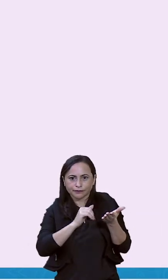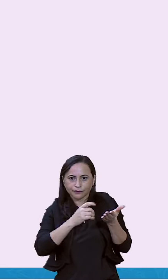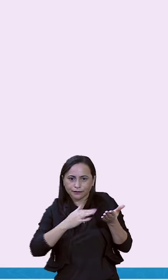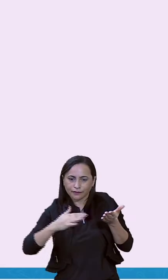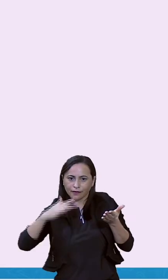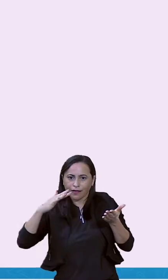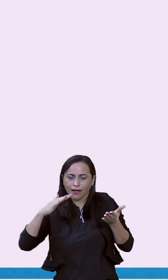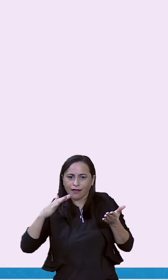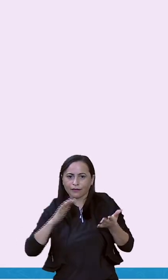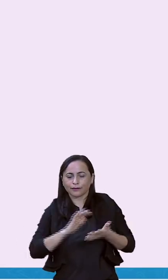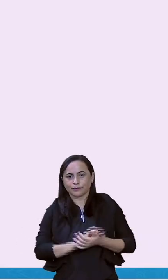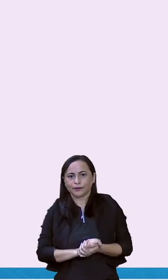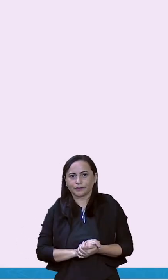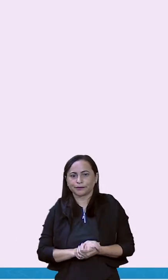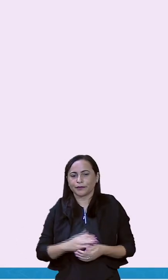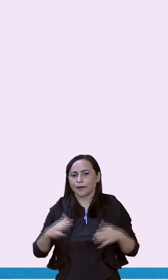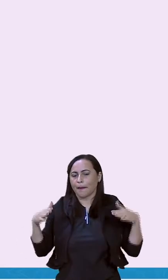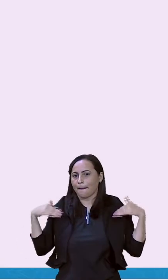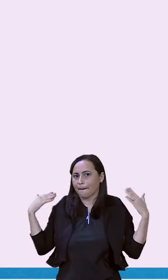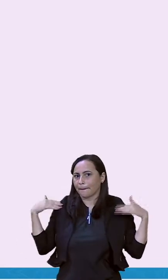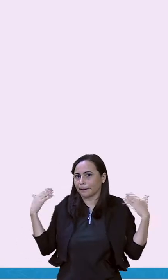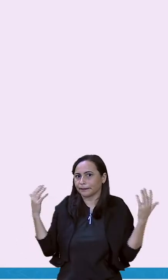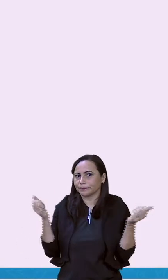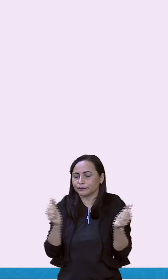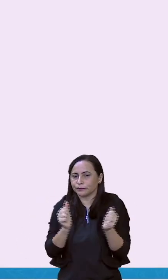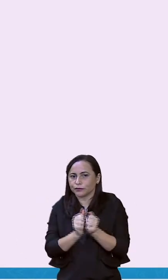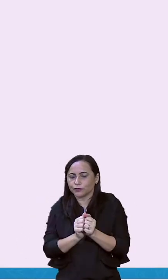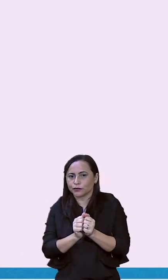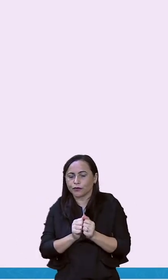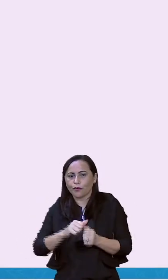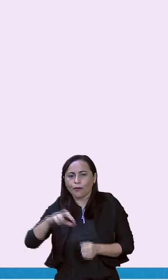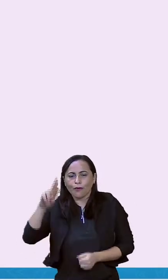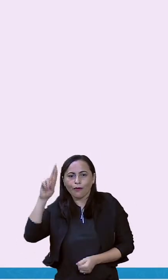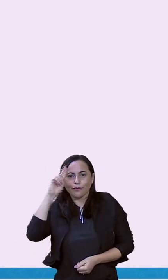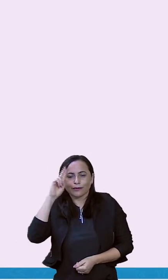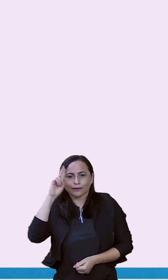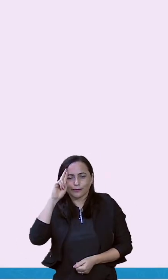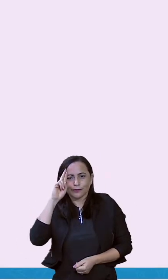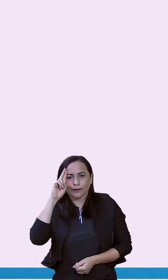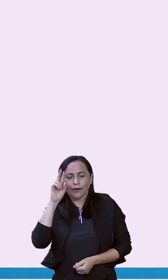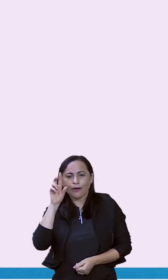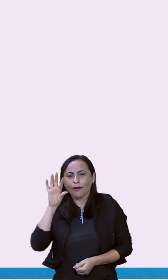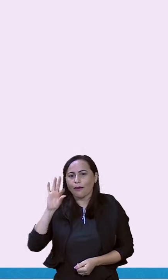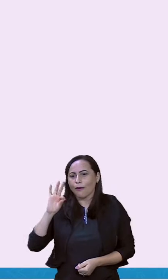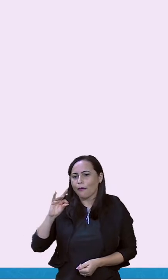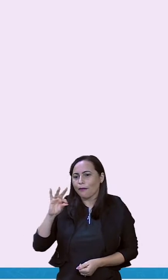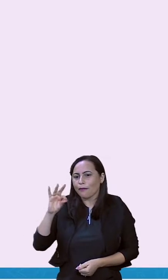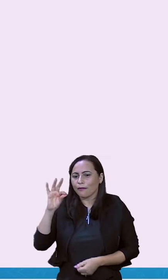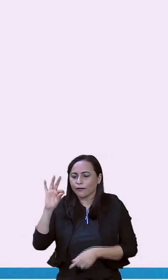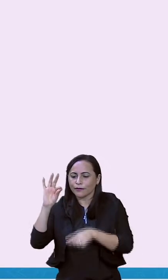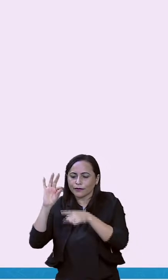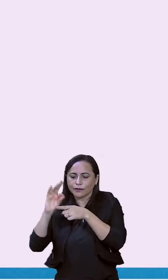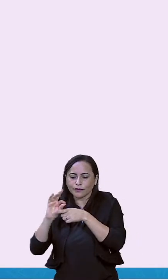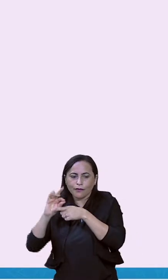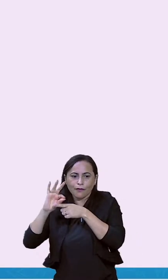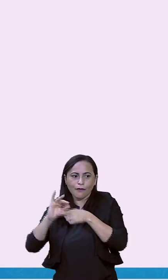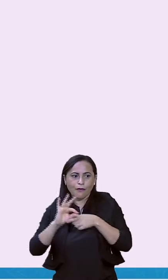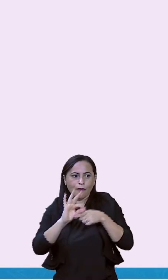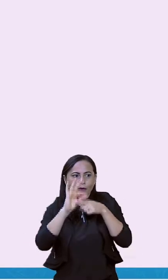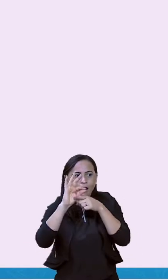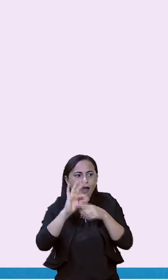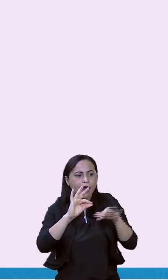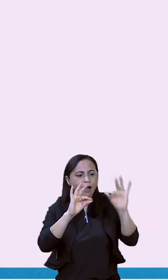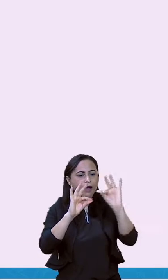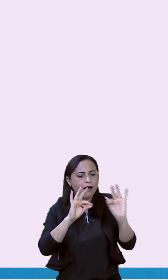nem precisa fazer esforço. É Coraci que levanta o braço para que Barnabé encoste seu